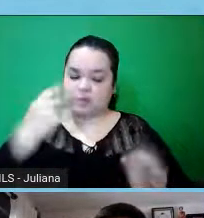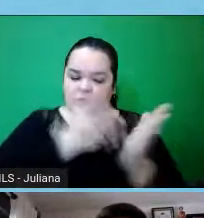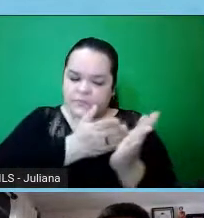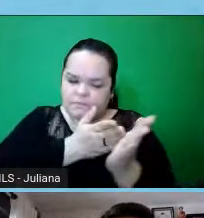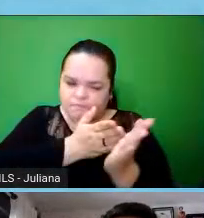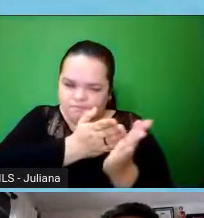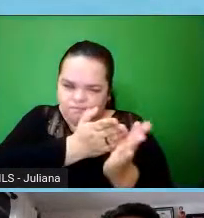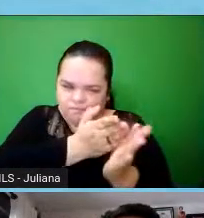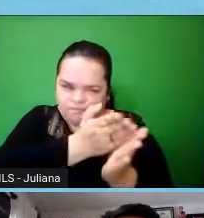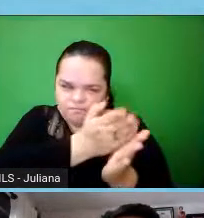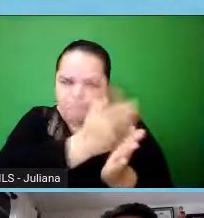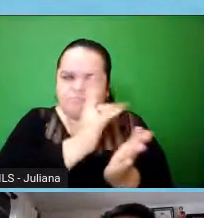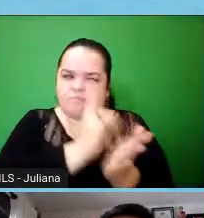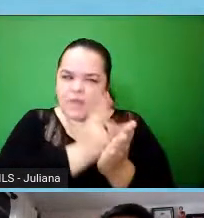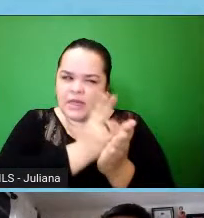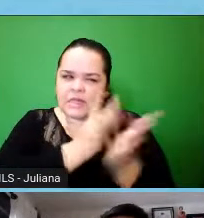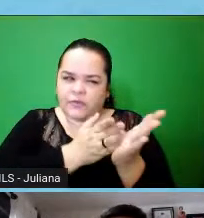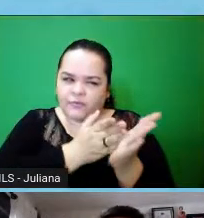essa relevância.